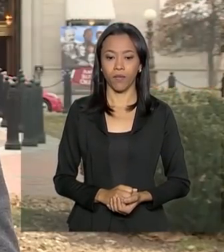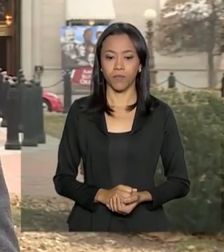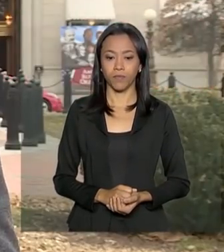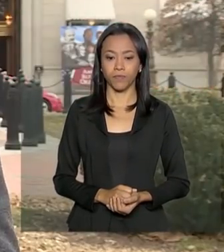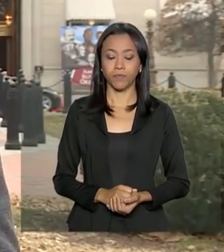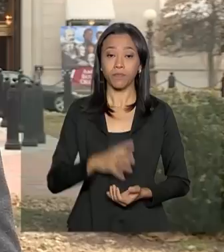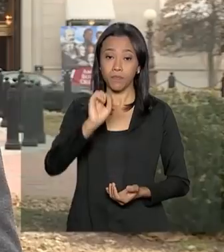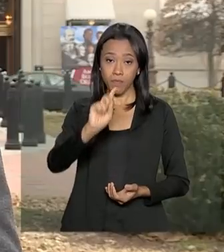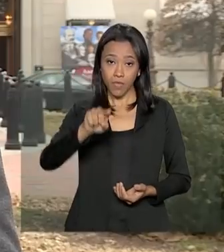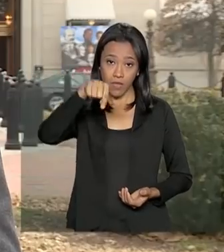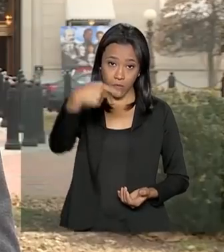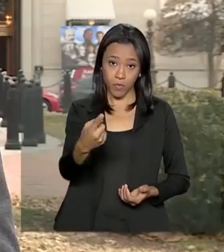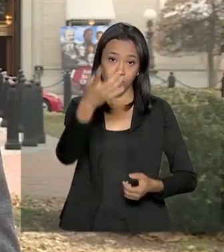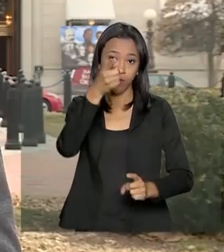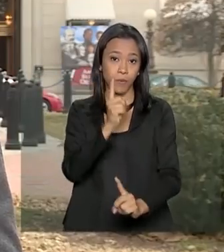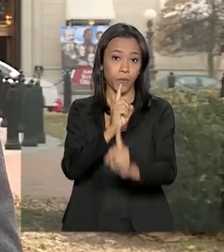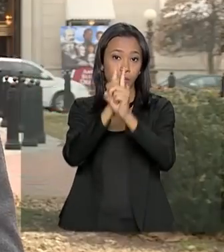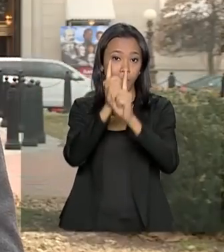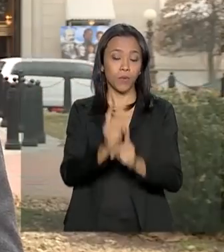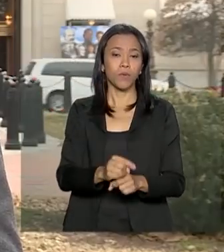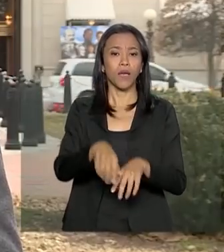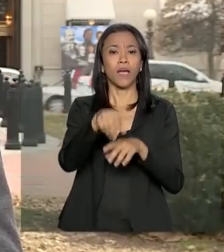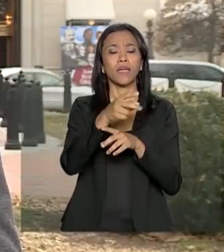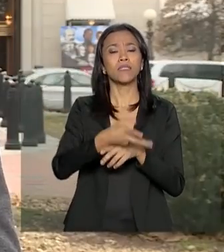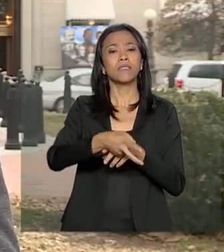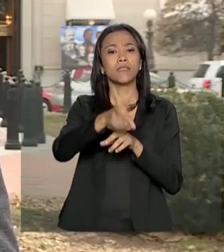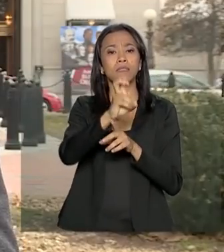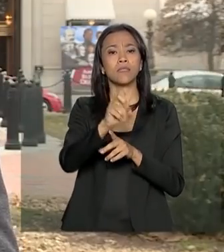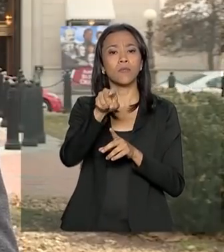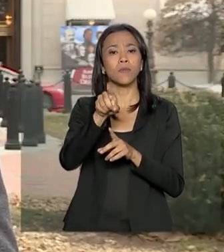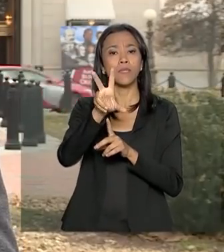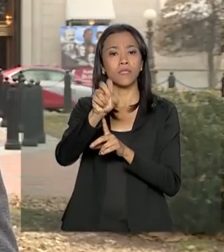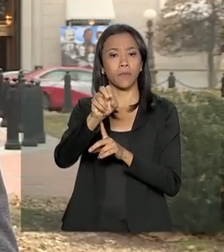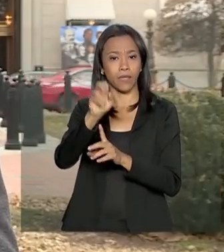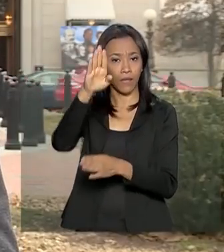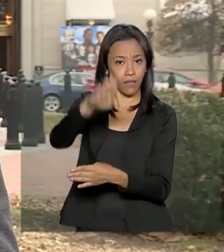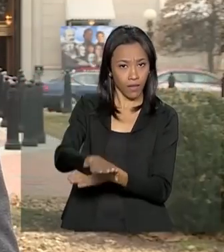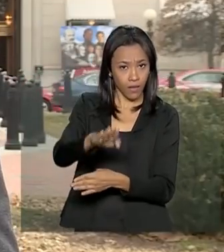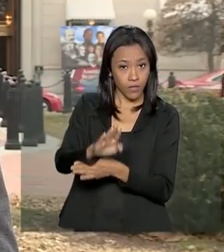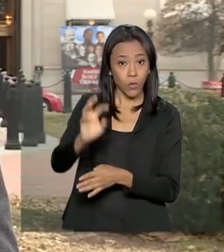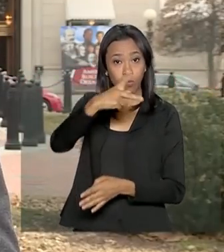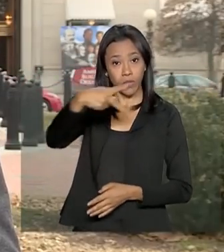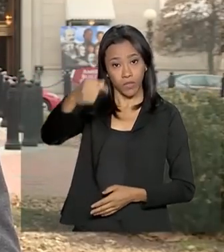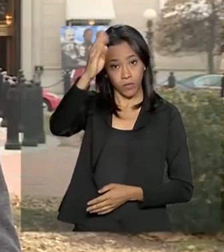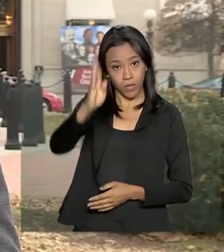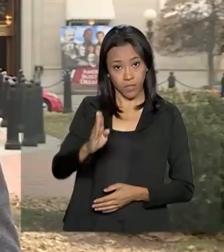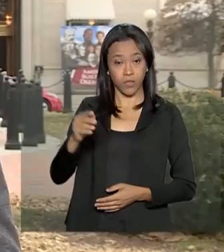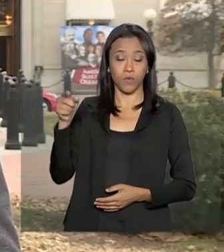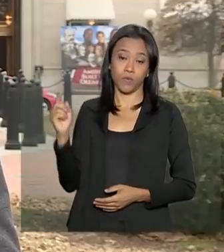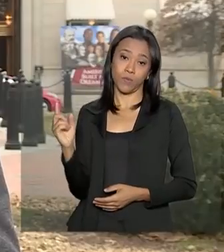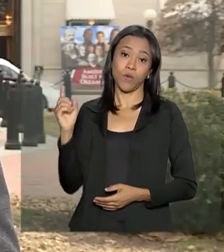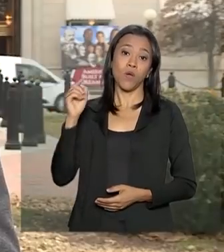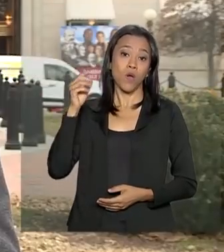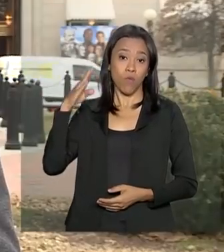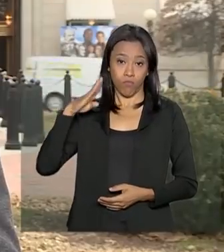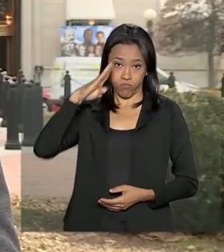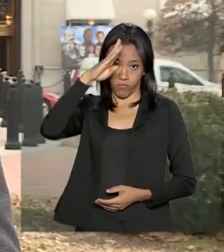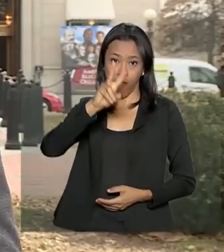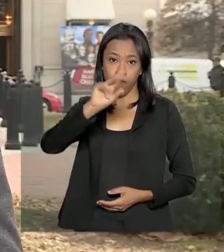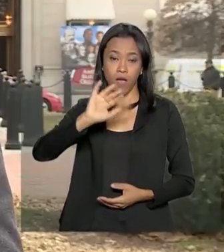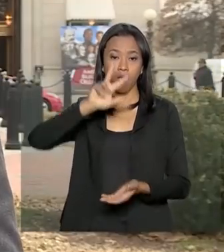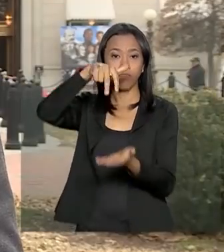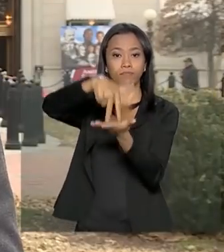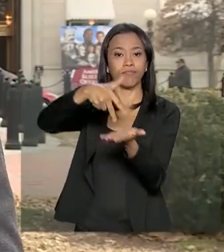Depois do evento, às 5h50 da tarde, o presidente da República, Jair Bolsonaro, fará um discurso para os investidores,